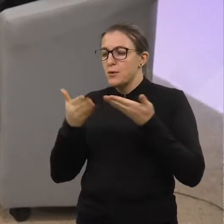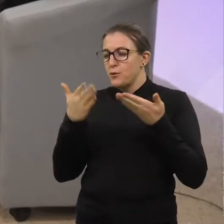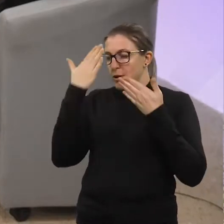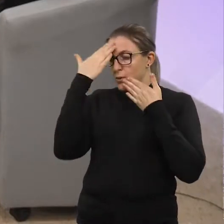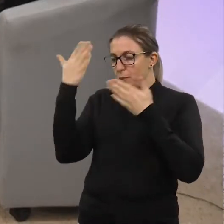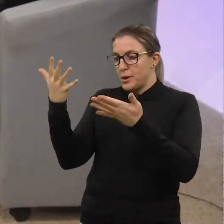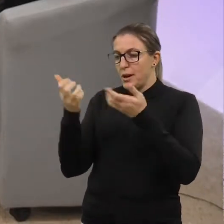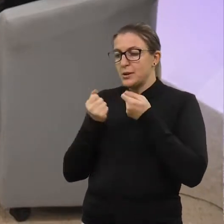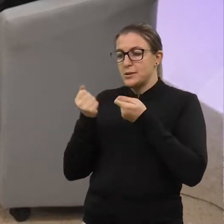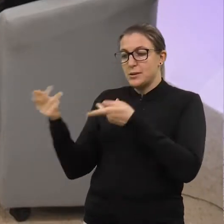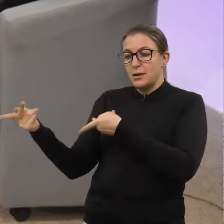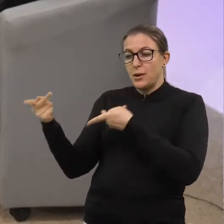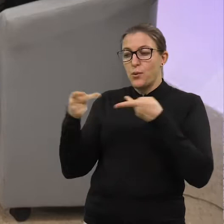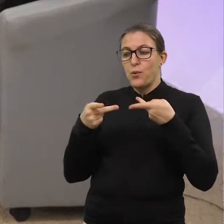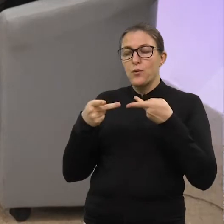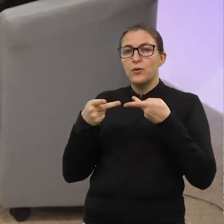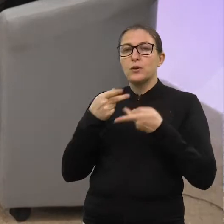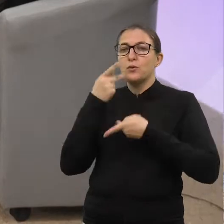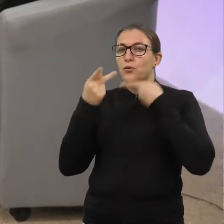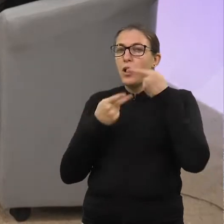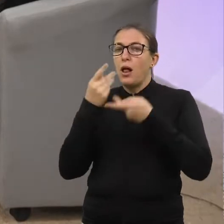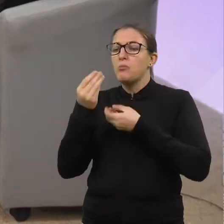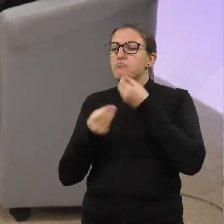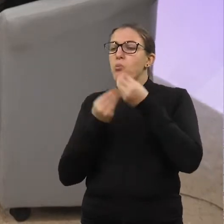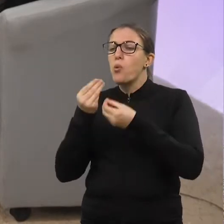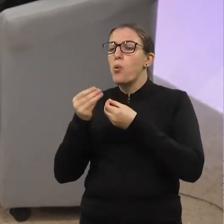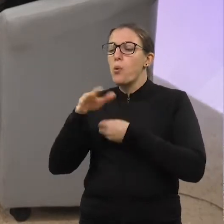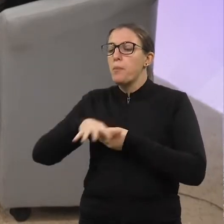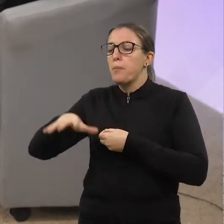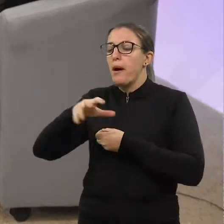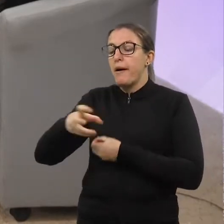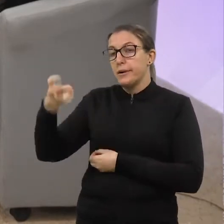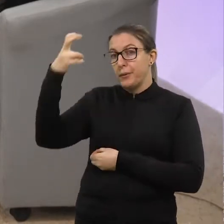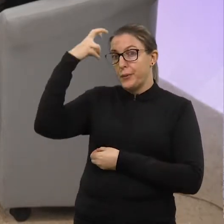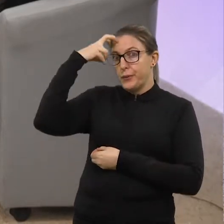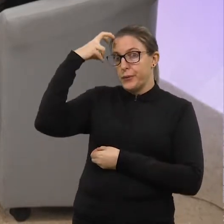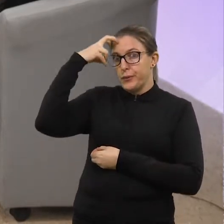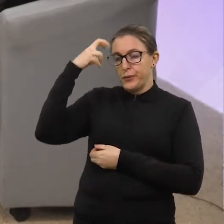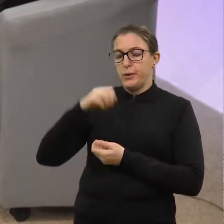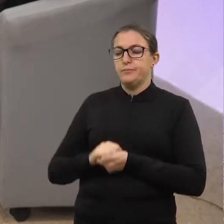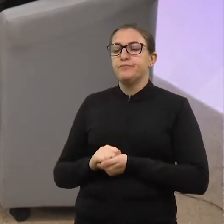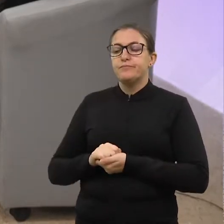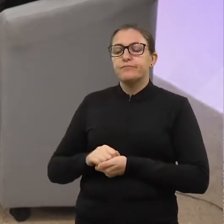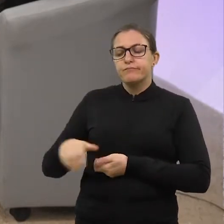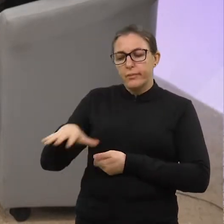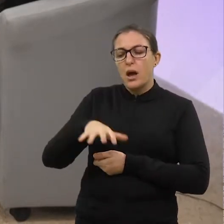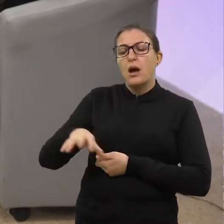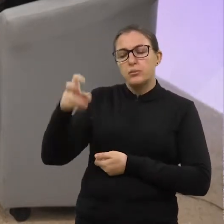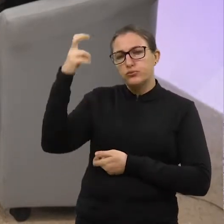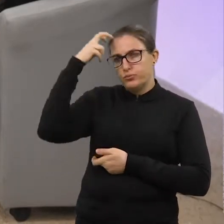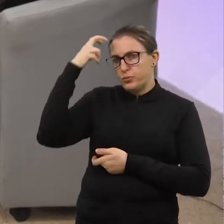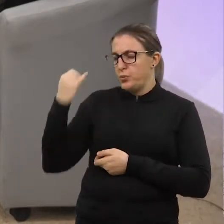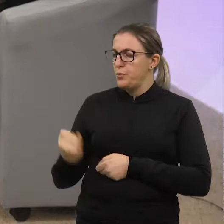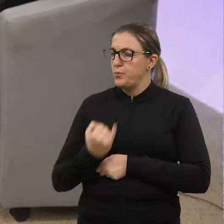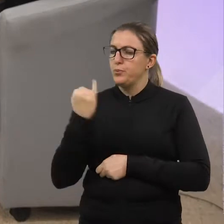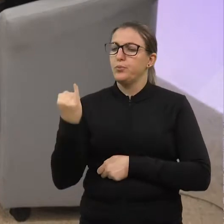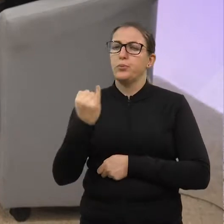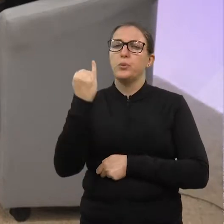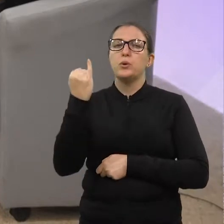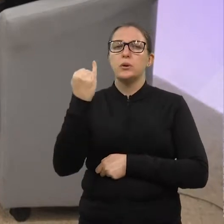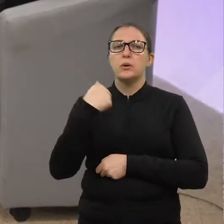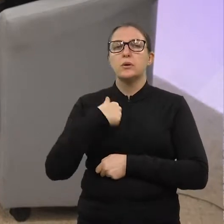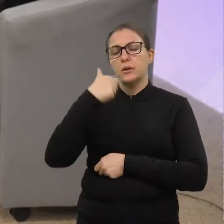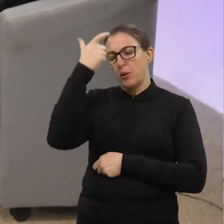convite para vir falar um pouquinho para a gente como está o setor de cultura, esse setor tão importante e que eu acho que